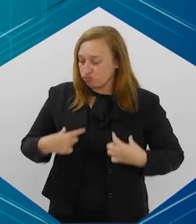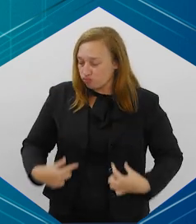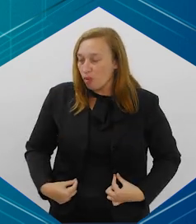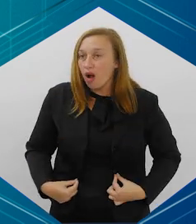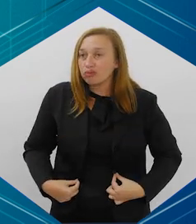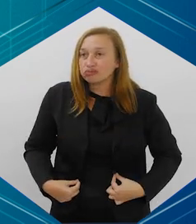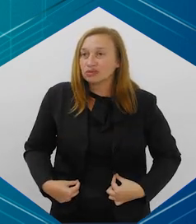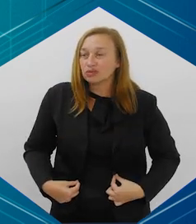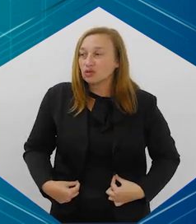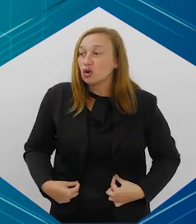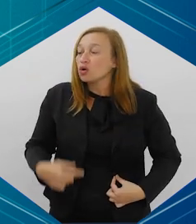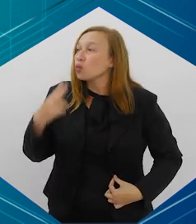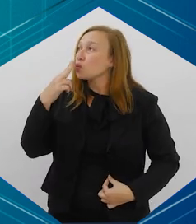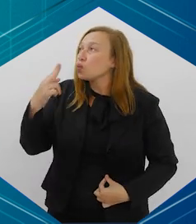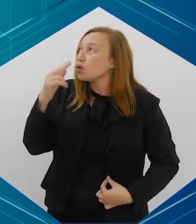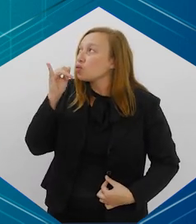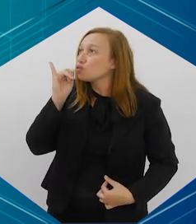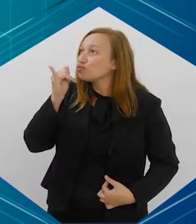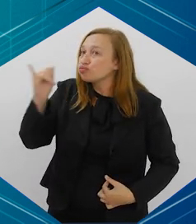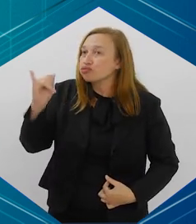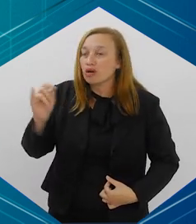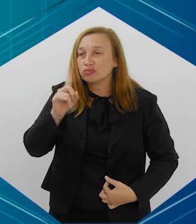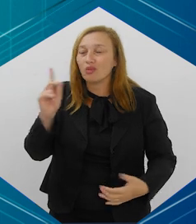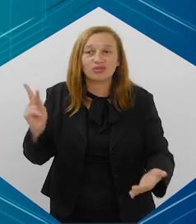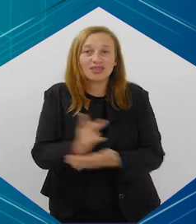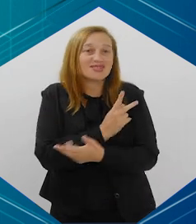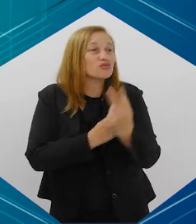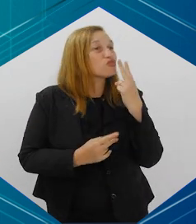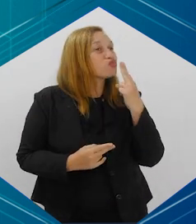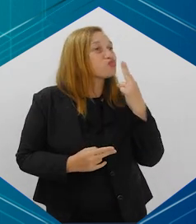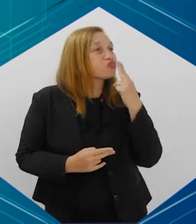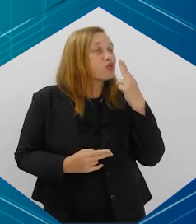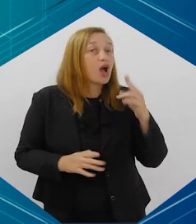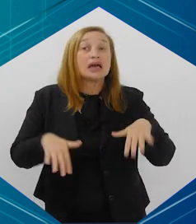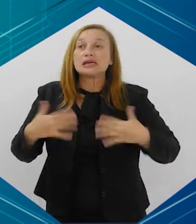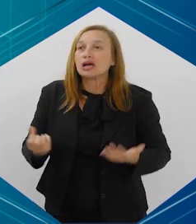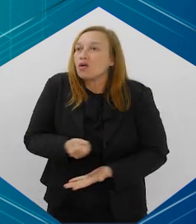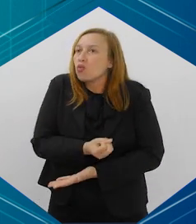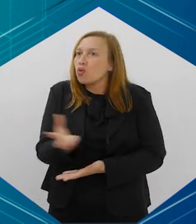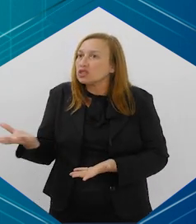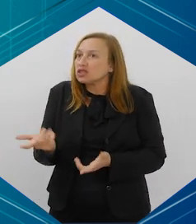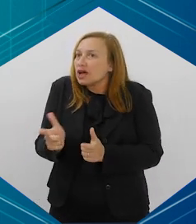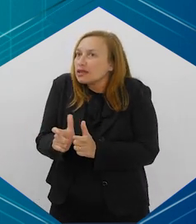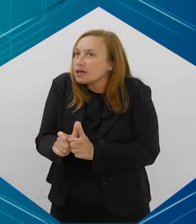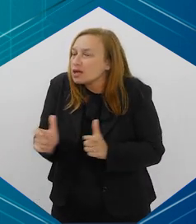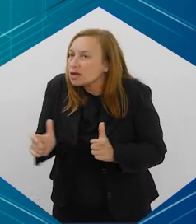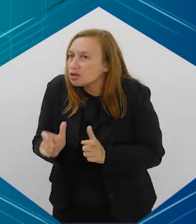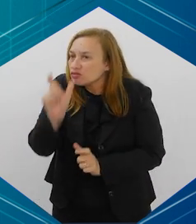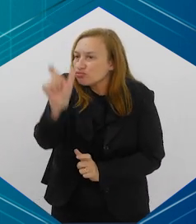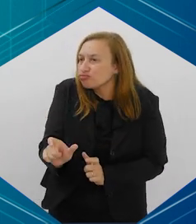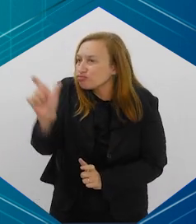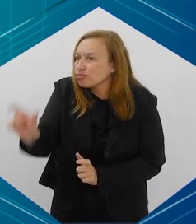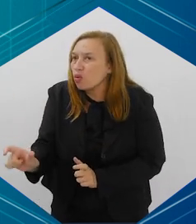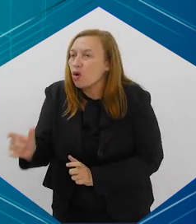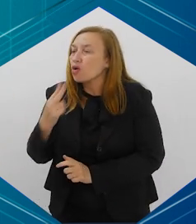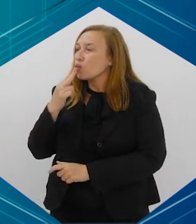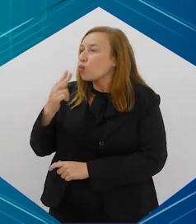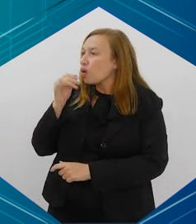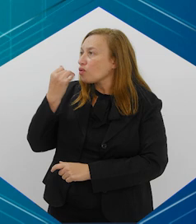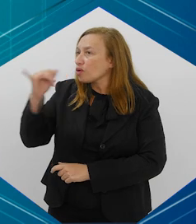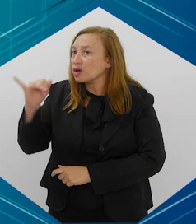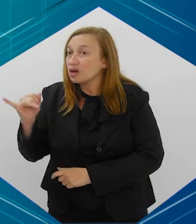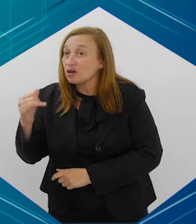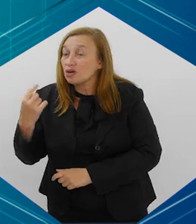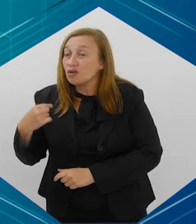com o pulmão das pessoas que fumam vape, que não acontecia com o tabagismo. Então, uma quantidade muito significativa de pessoas que